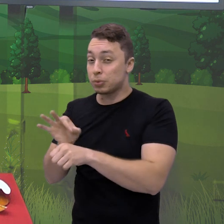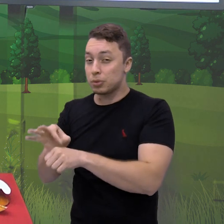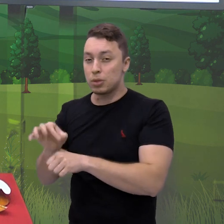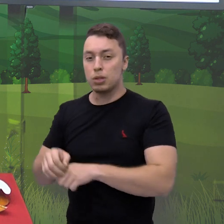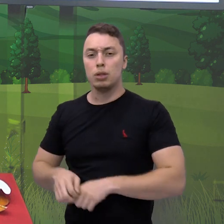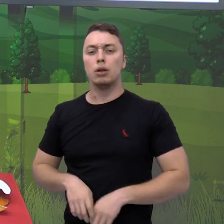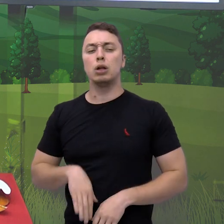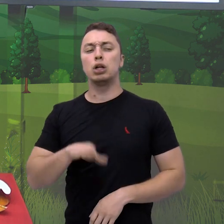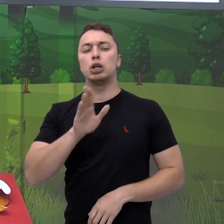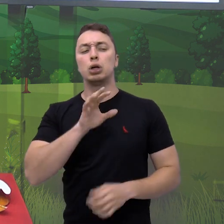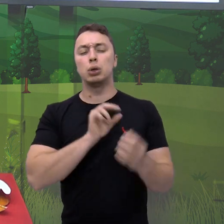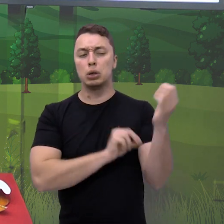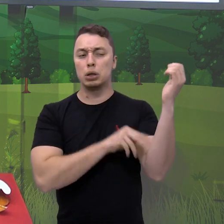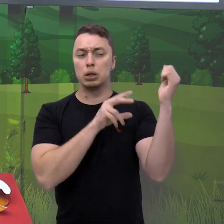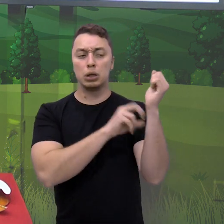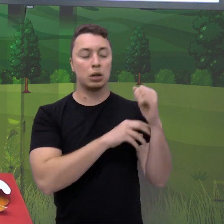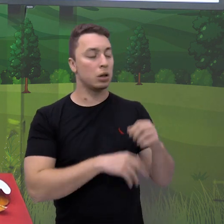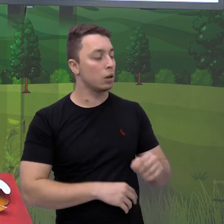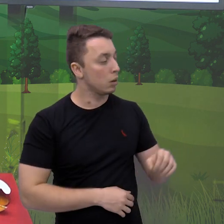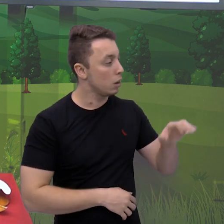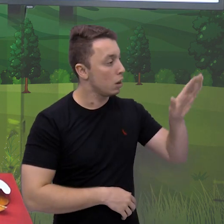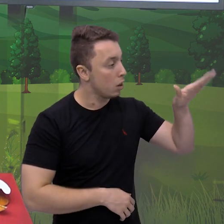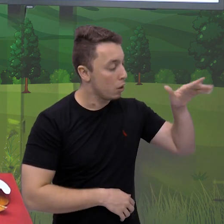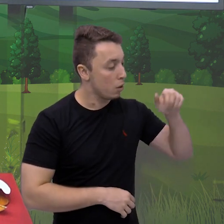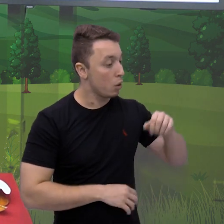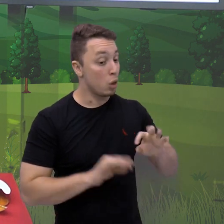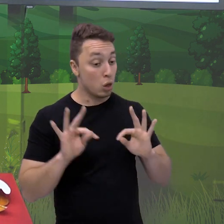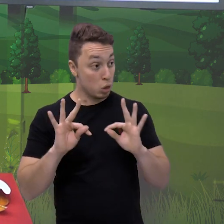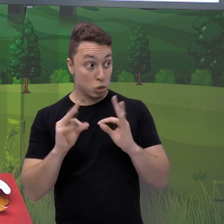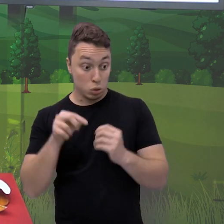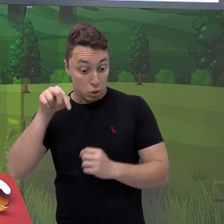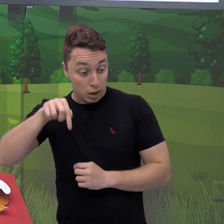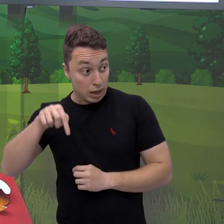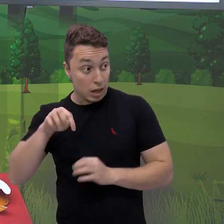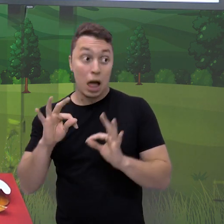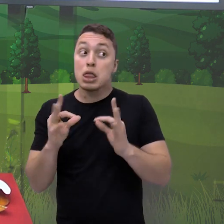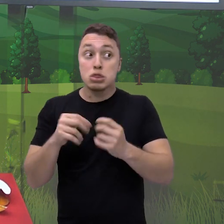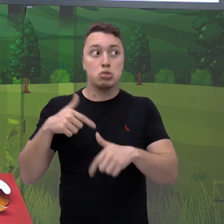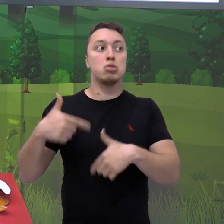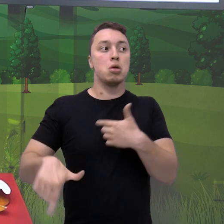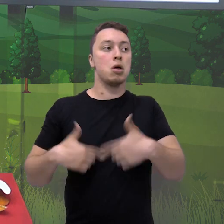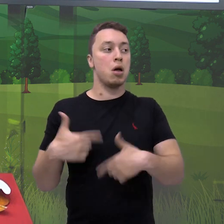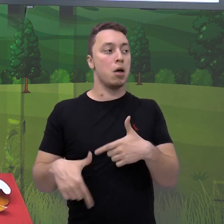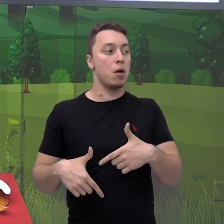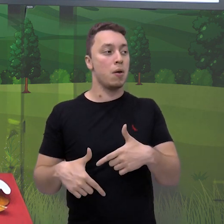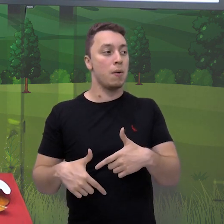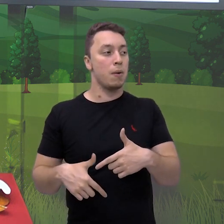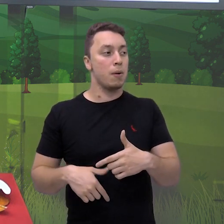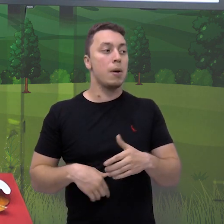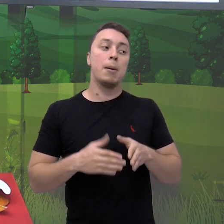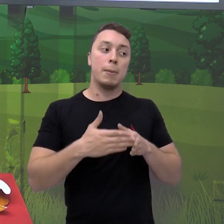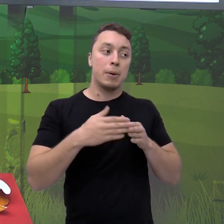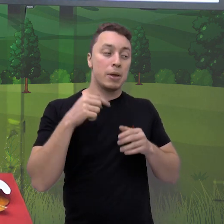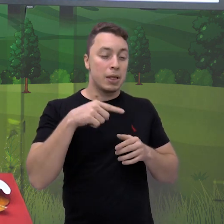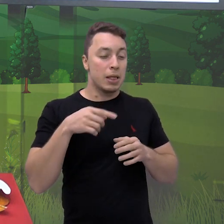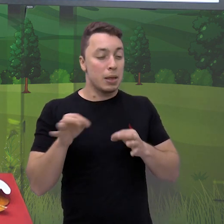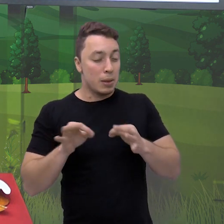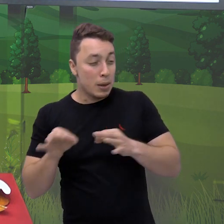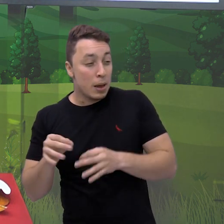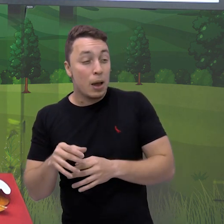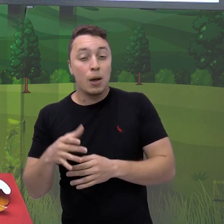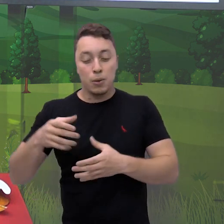dona cigarra, aqui no formigueiro todos trabalham. Mandou preparar uma sopa bem